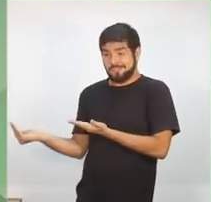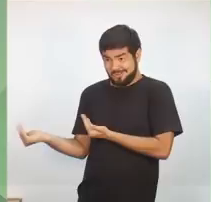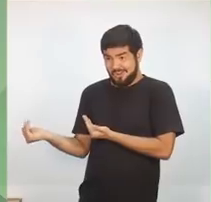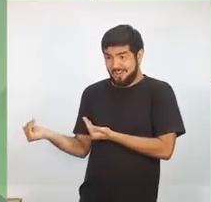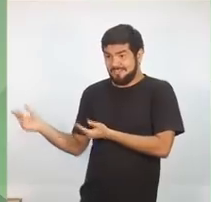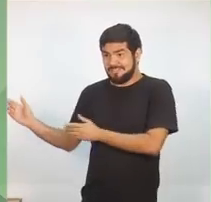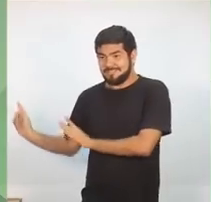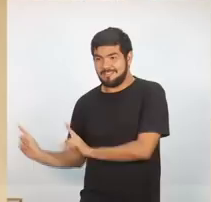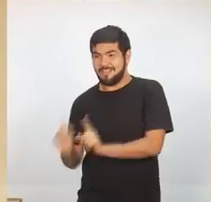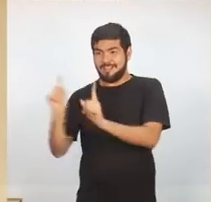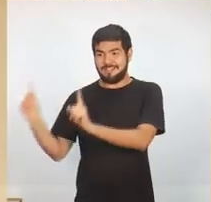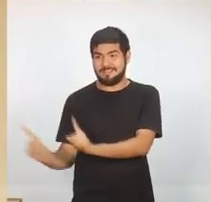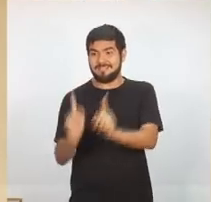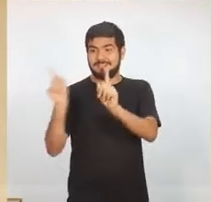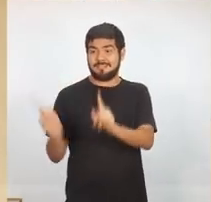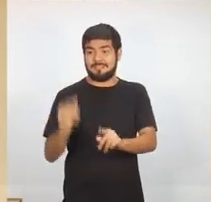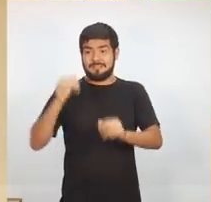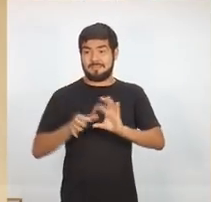para o tratamento.